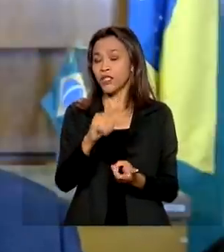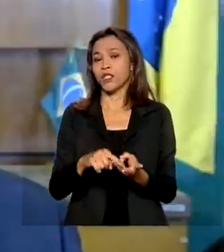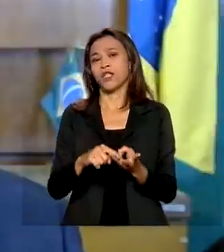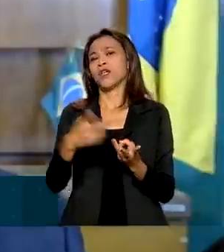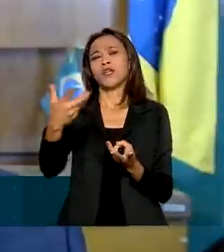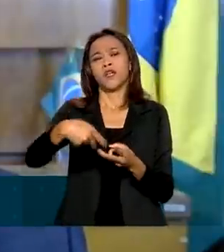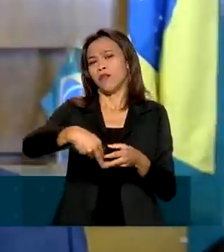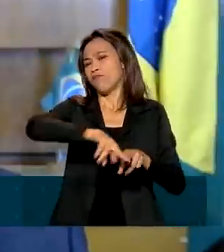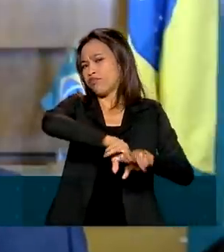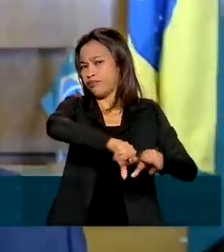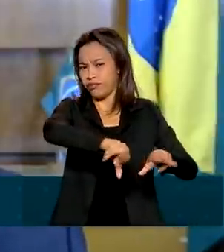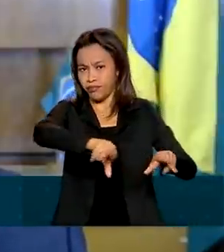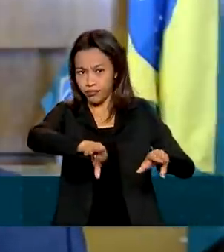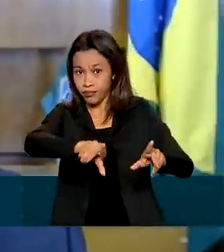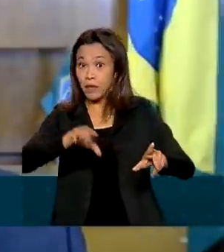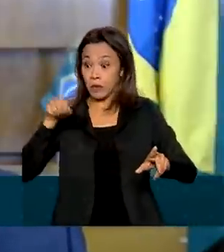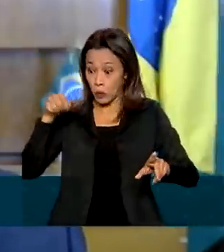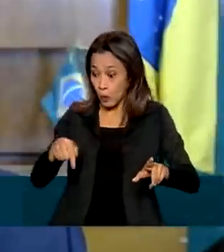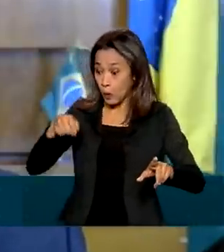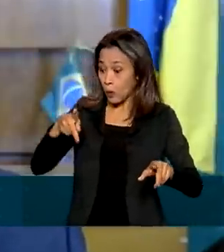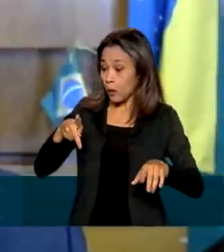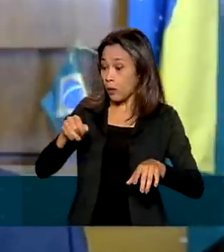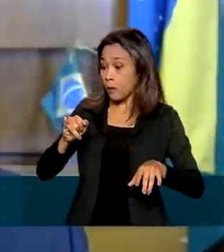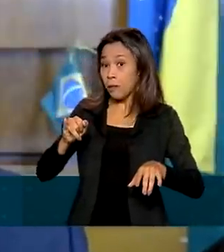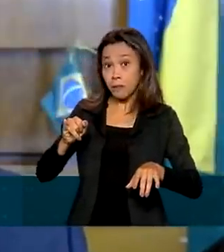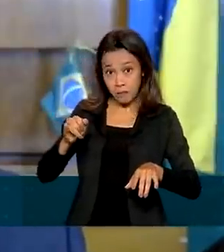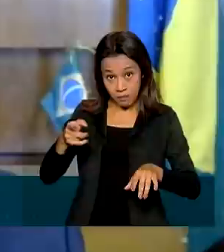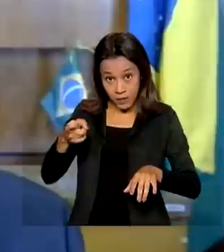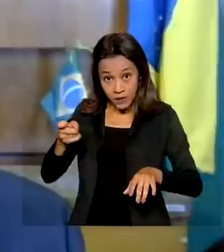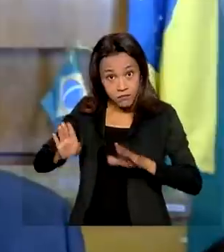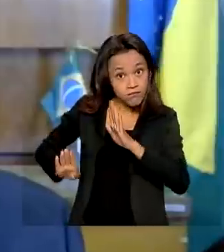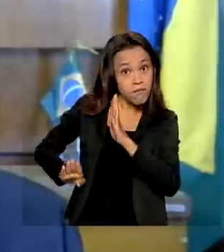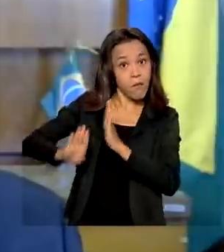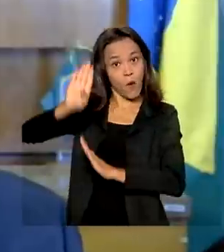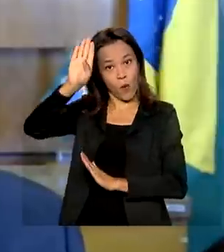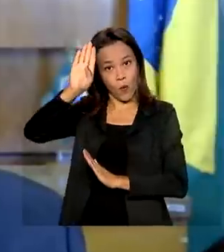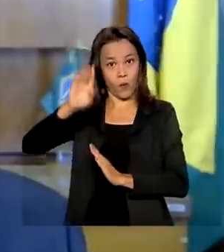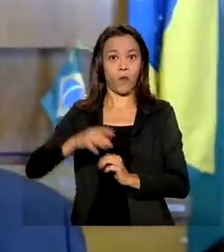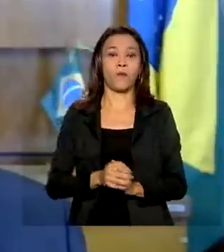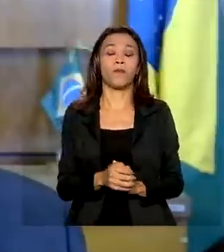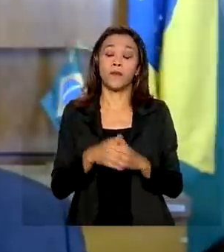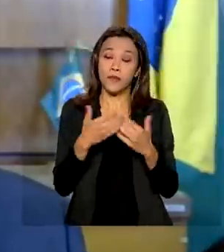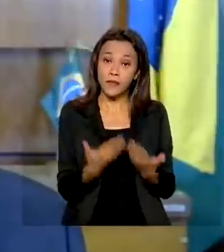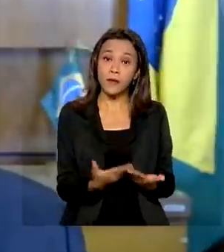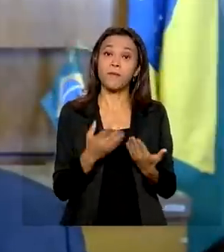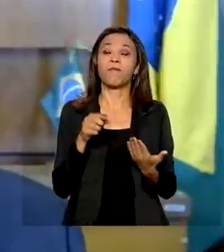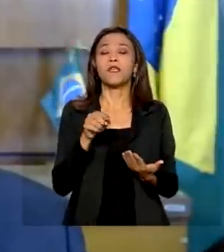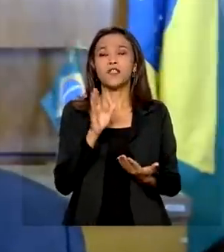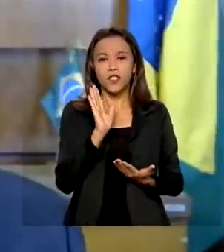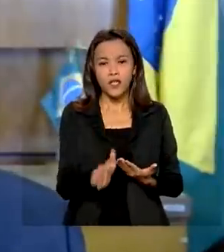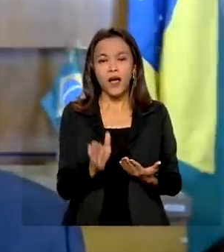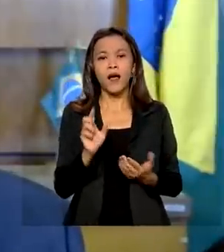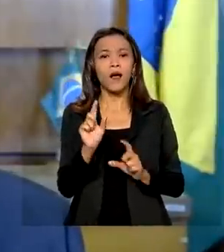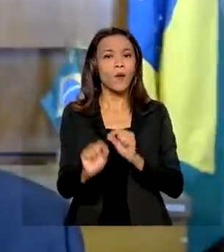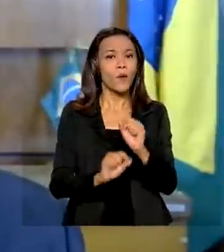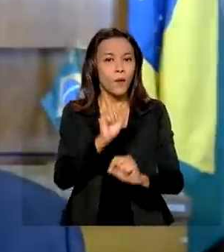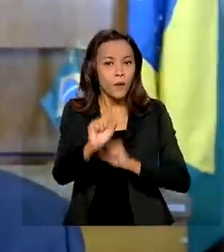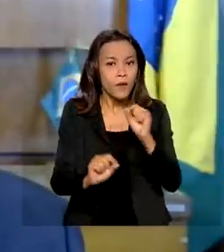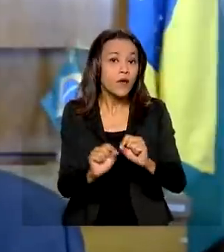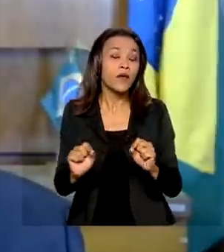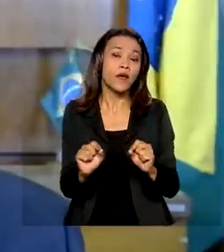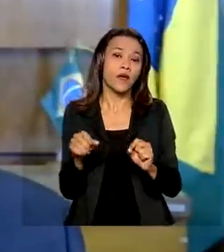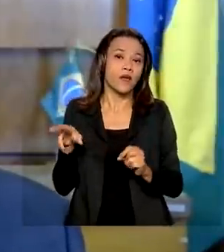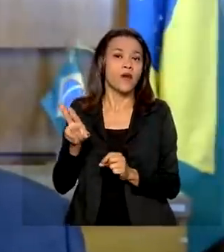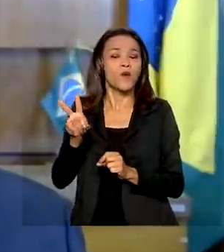em inúmeras operações. O Banco Central segue atuando na sua contínua evolução. Nessa linha, está prevista a introdução de diversas novas